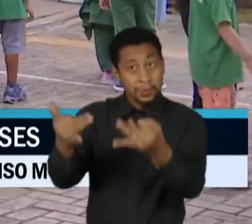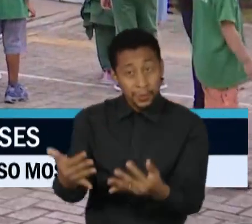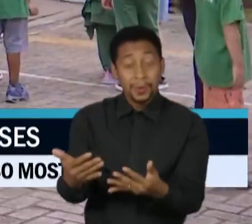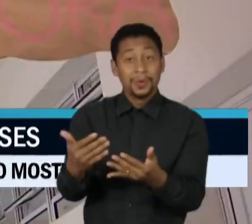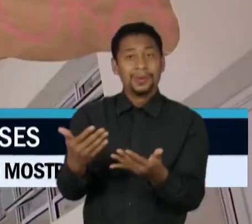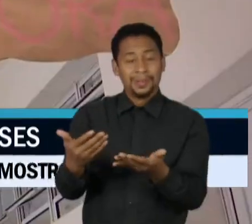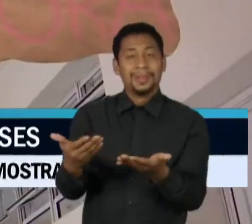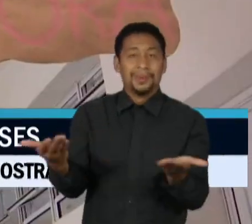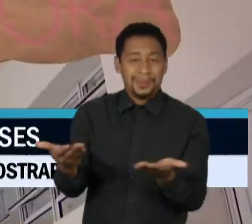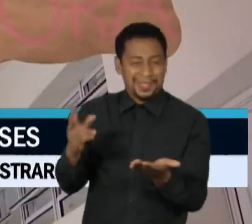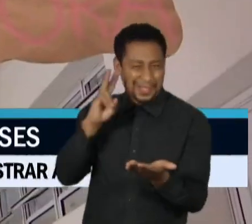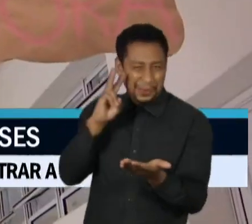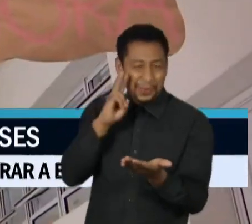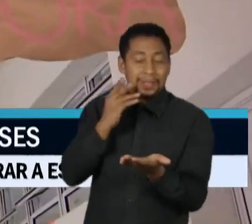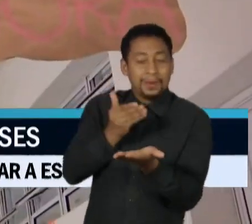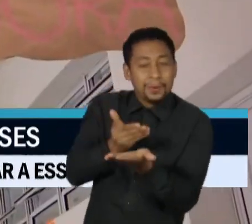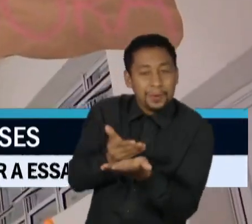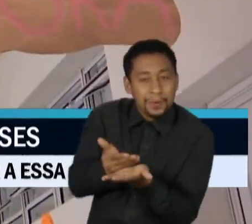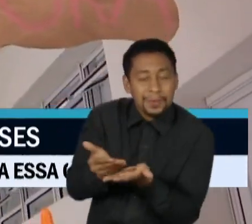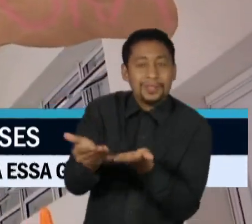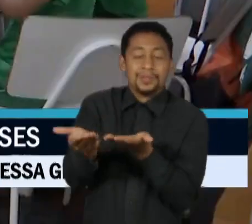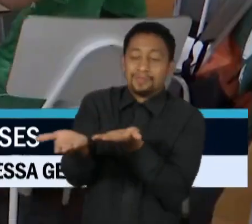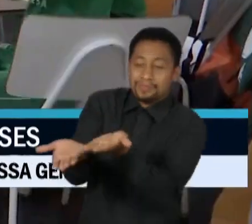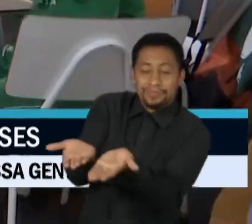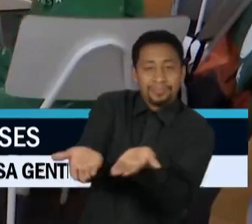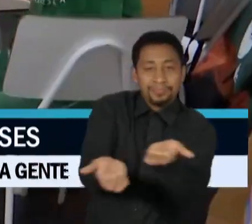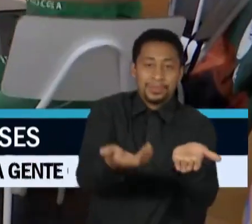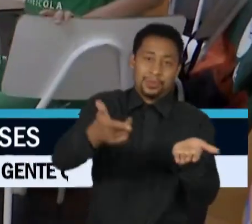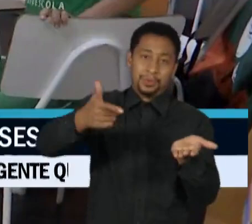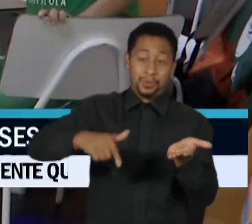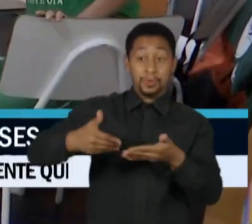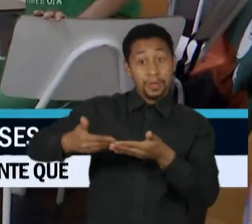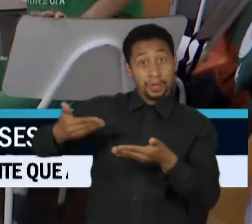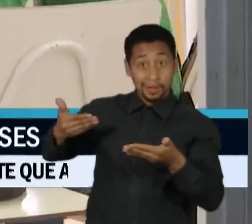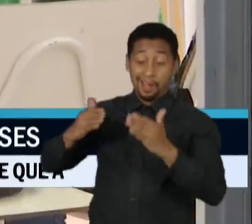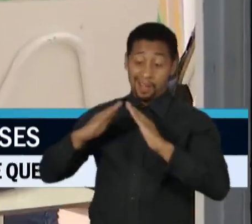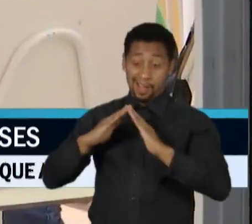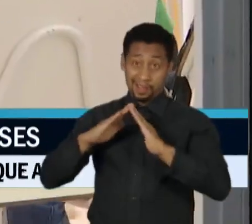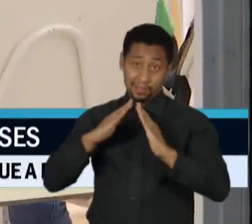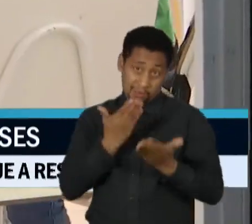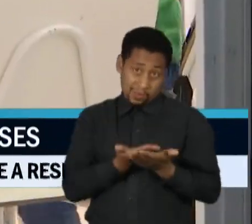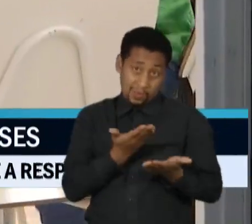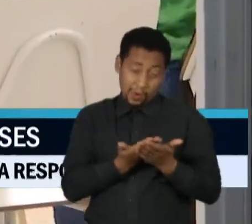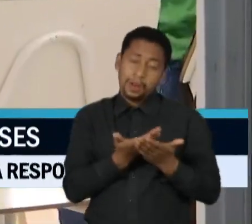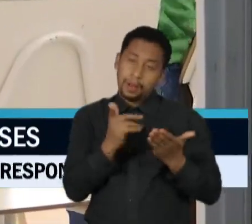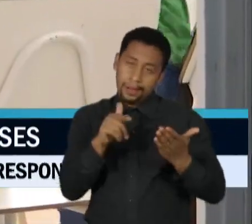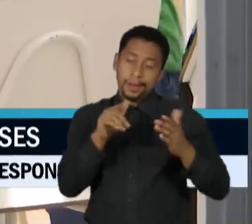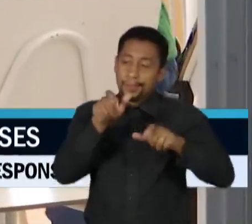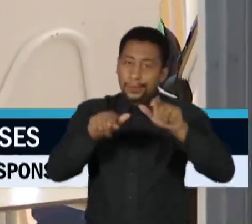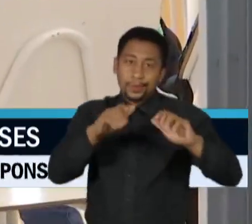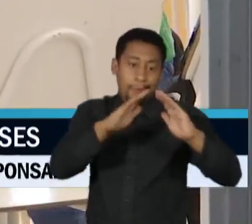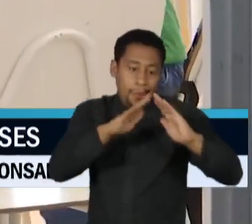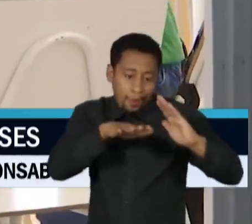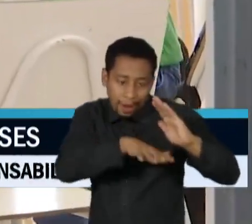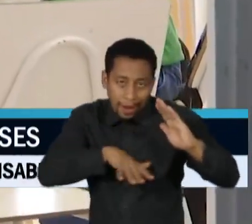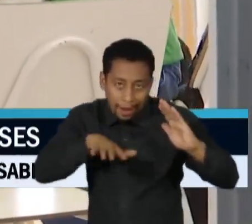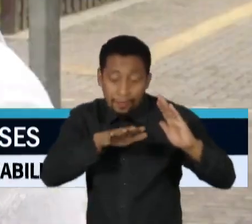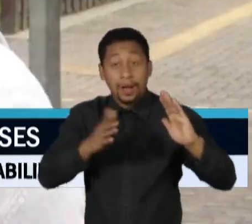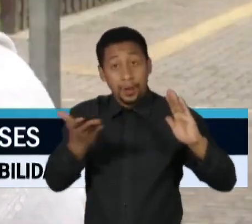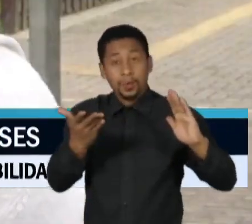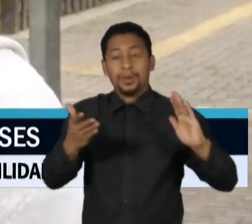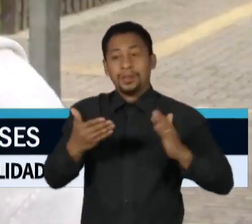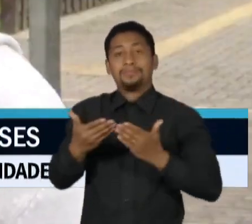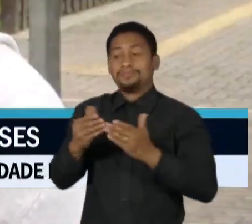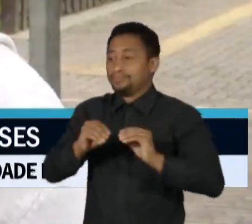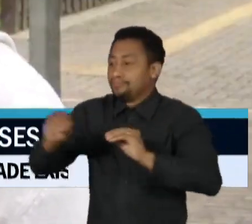recomeço. Depois de semanas servindo de abrigo para 400 pessoas, a escola voltou a receber os alunos.